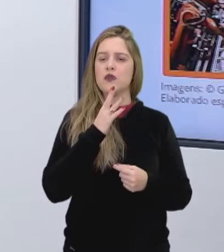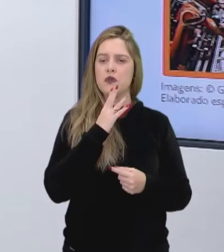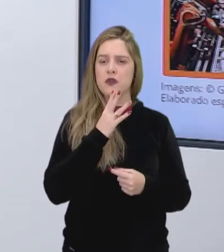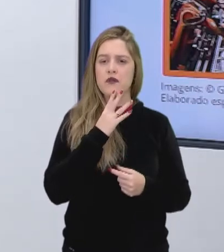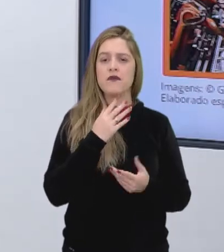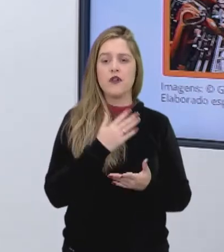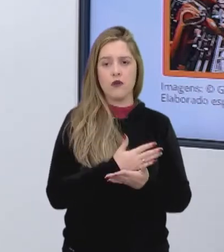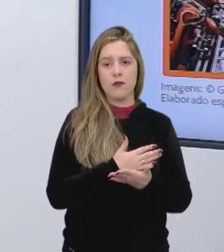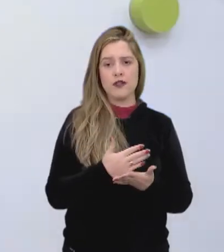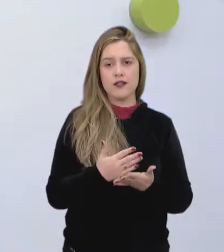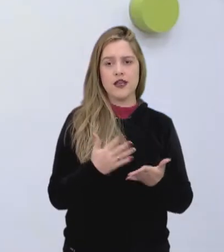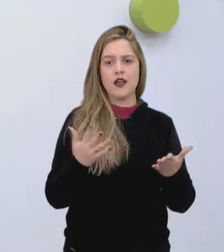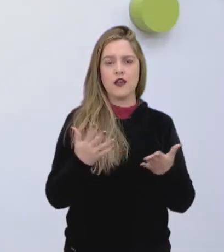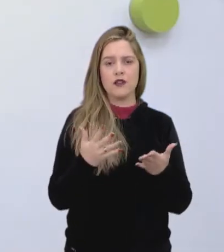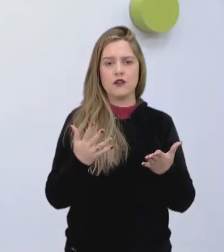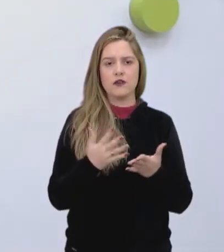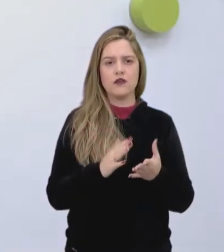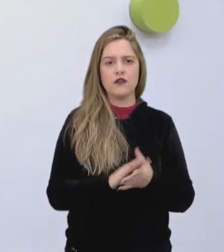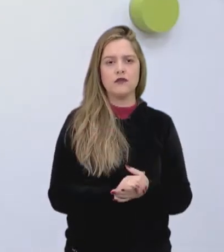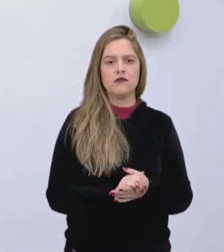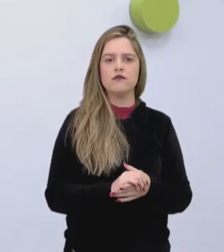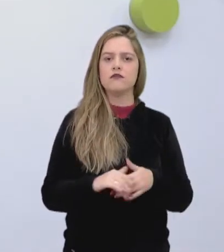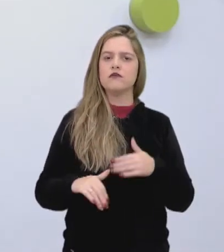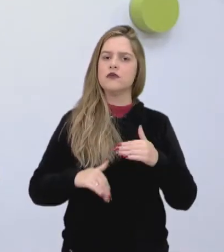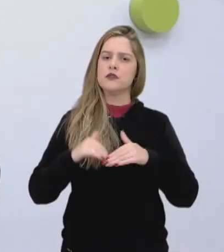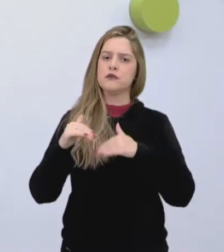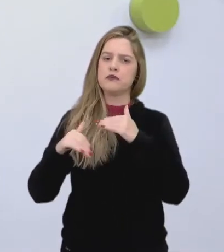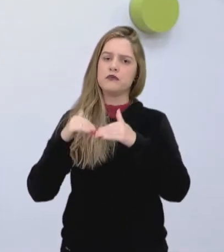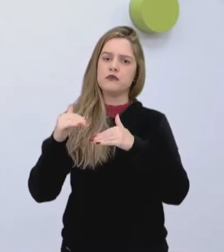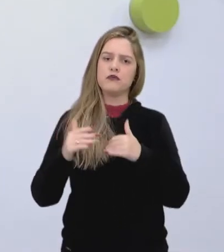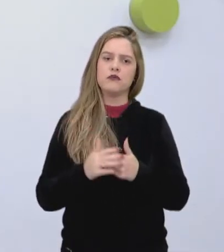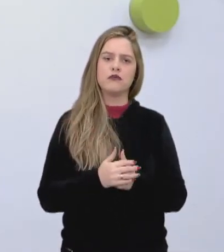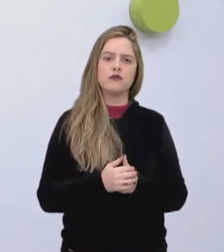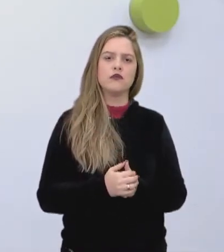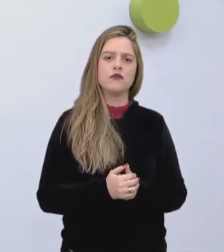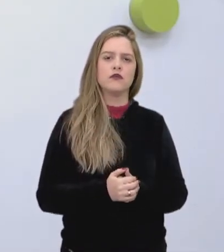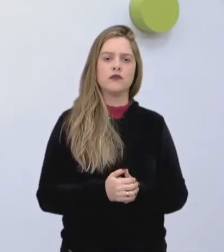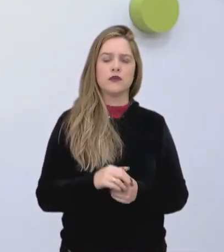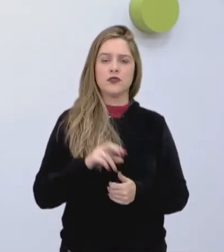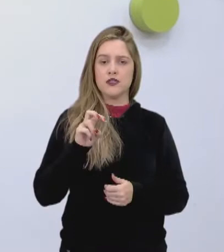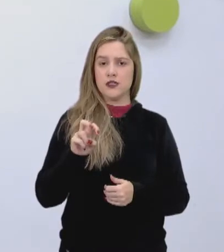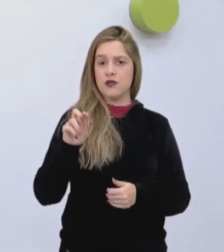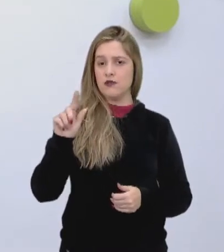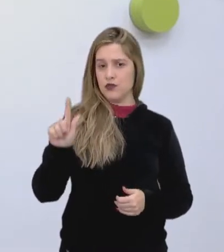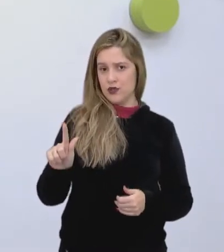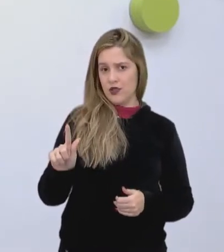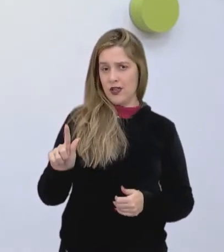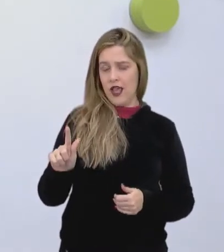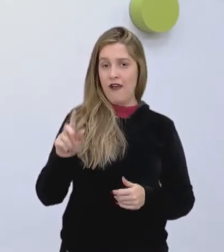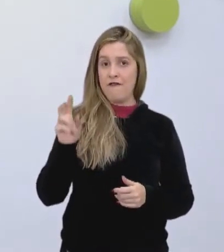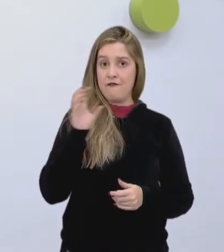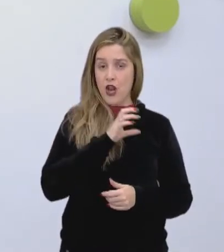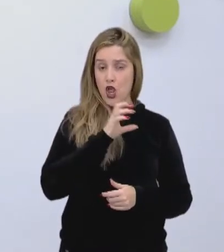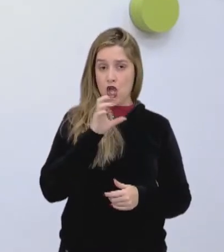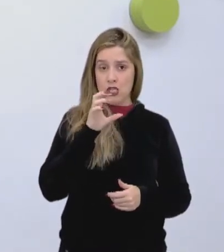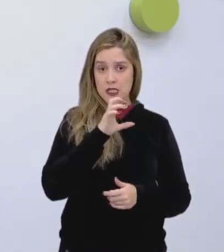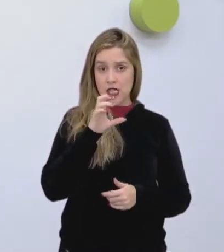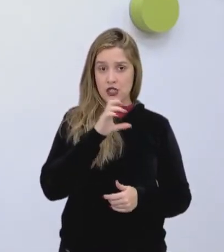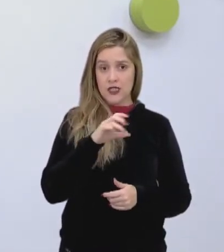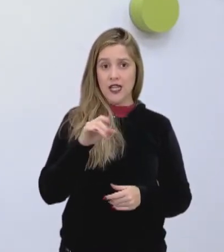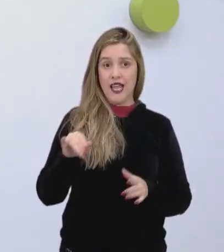Vai começar agora. Se expandir, né? Com o 5G. A velocidade. E a